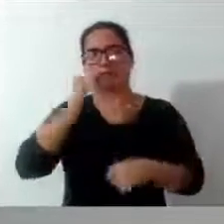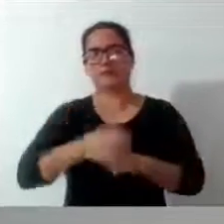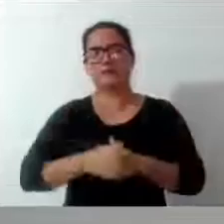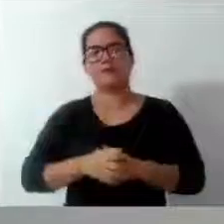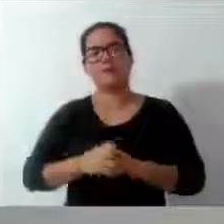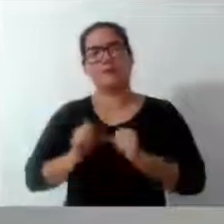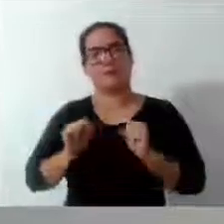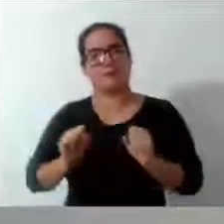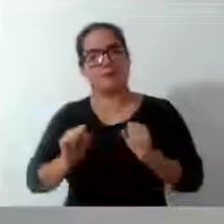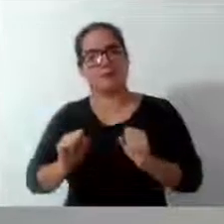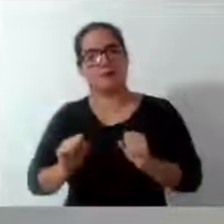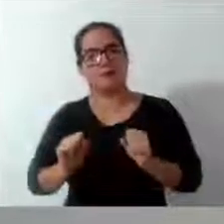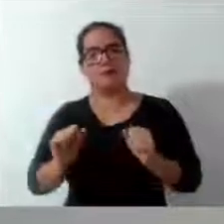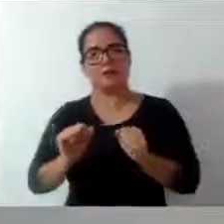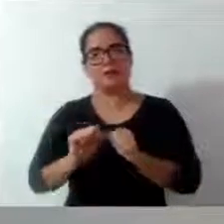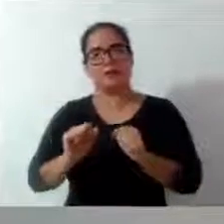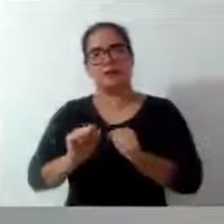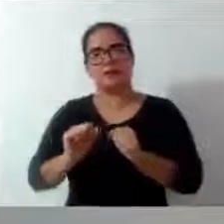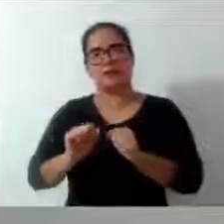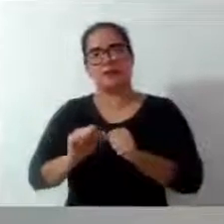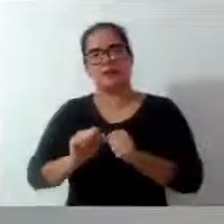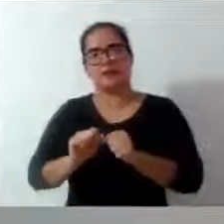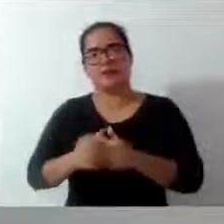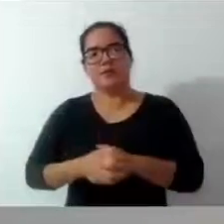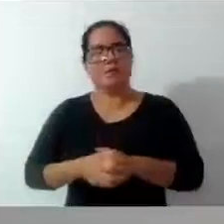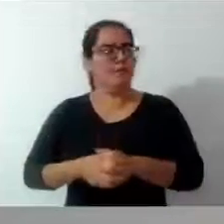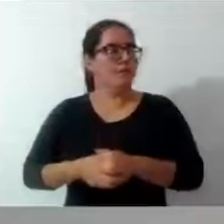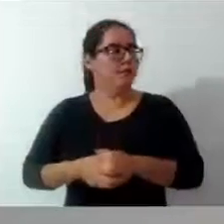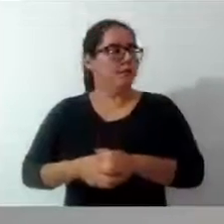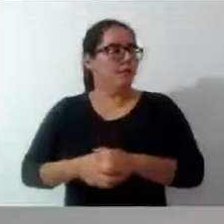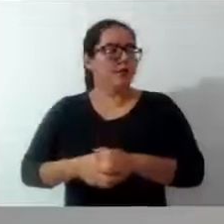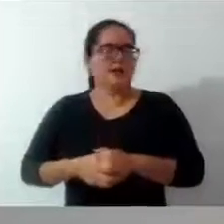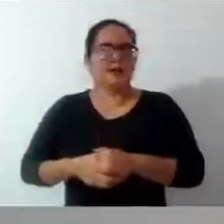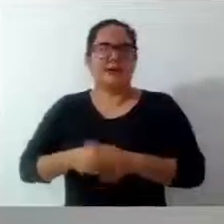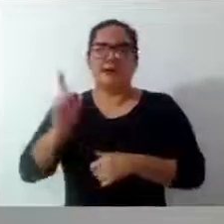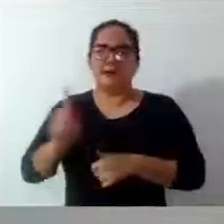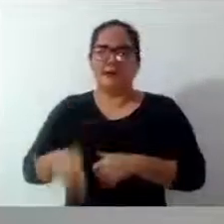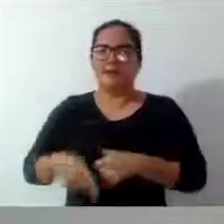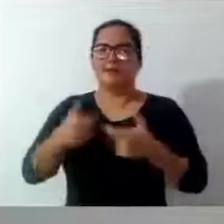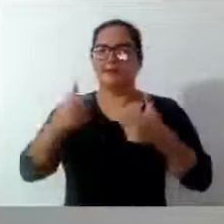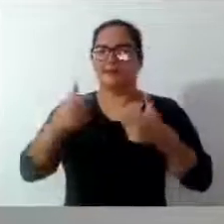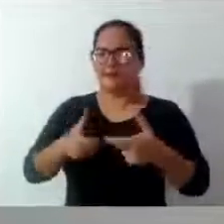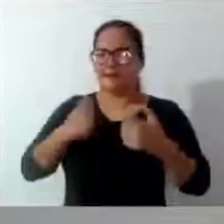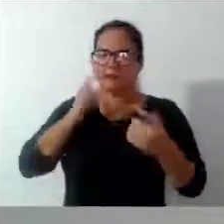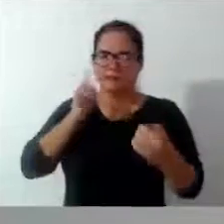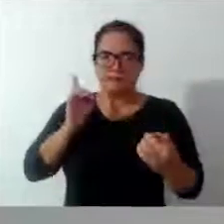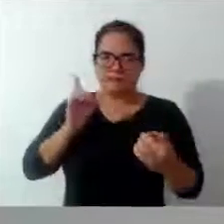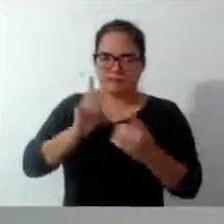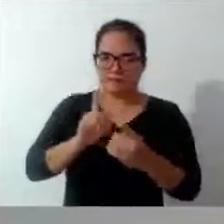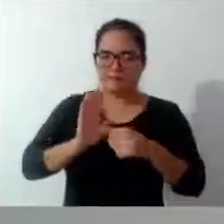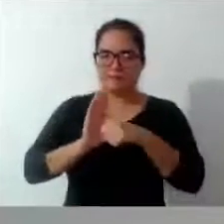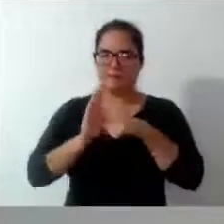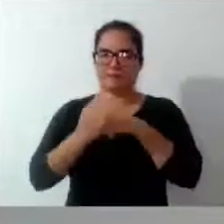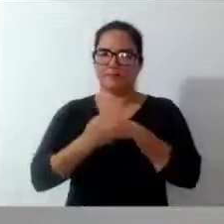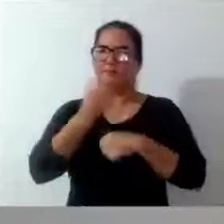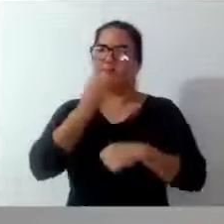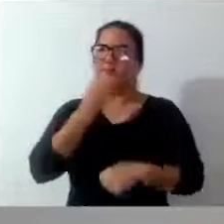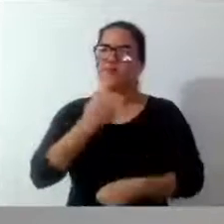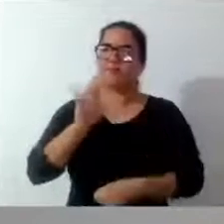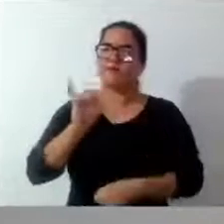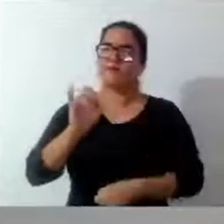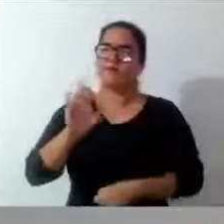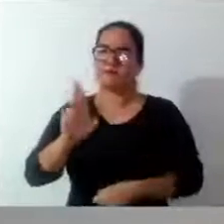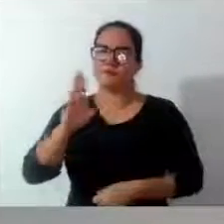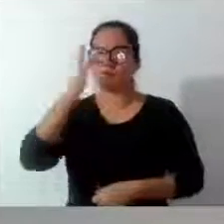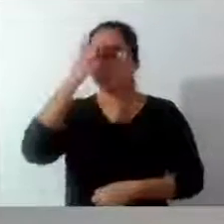Poderia fazer a tão pronto de autoatendimento no bairro Bom Viver? Para o pessoal